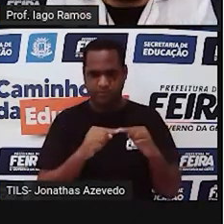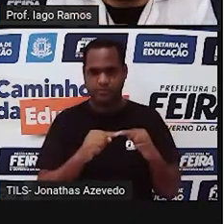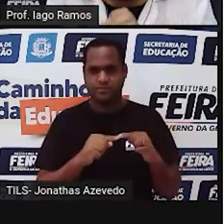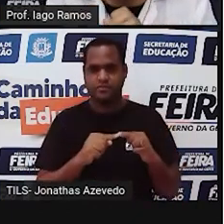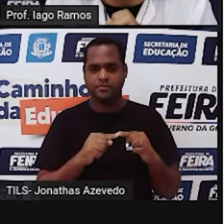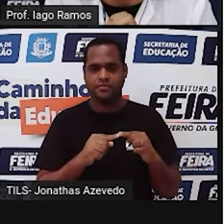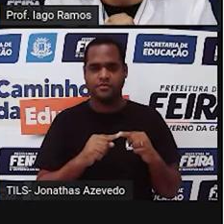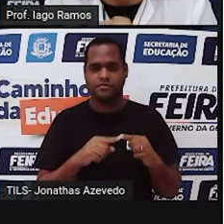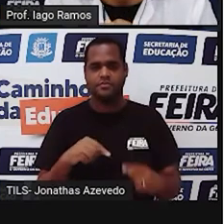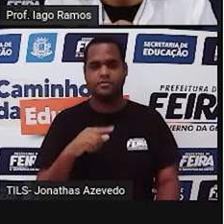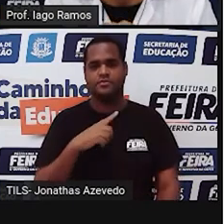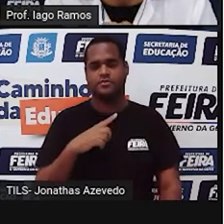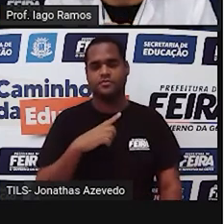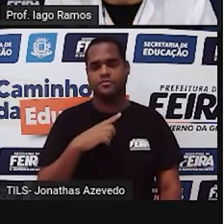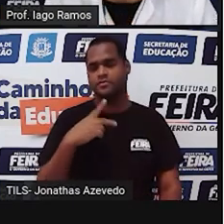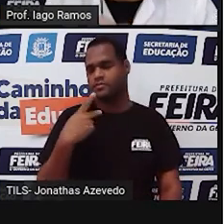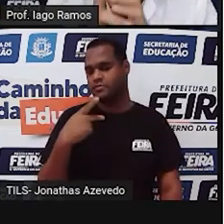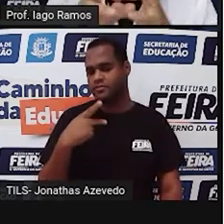soma.